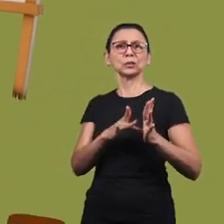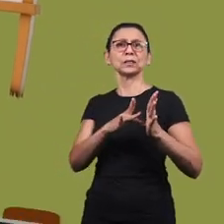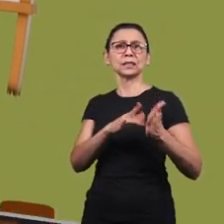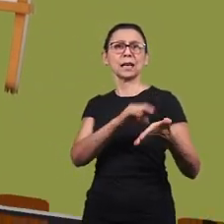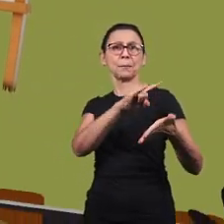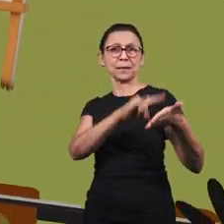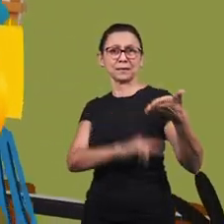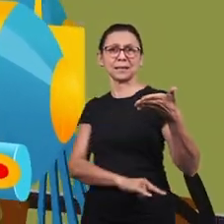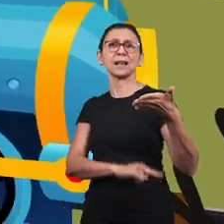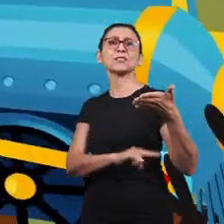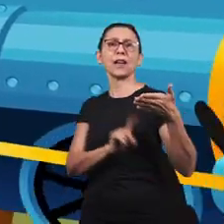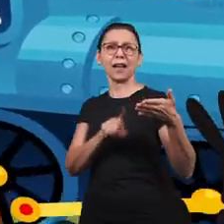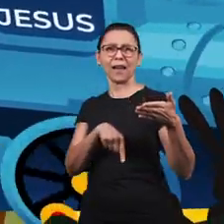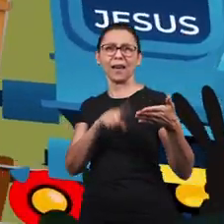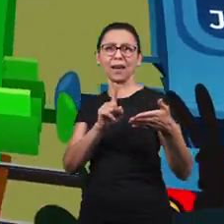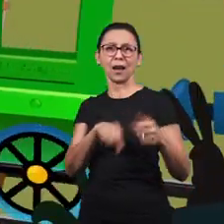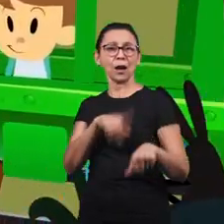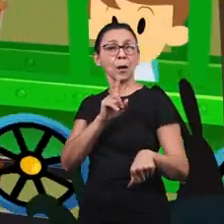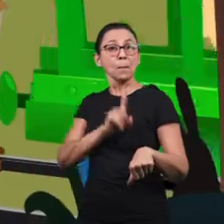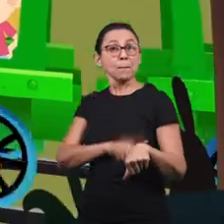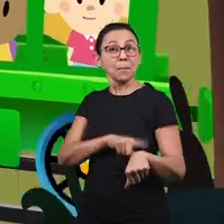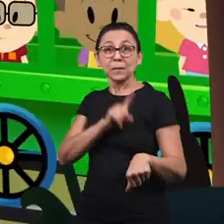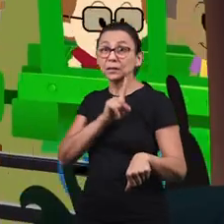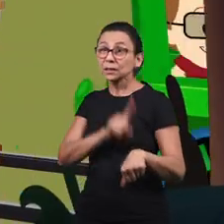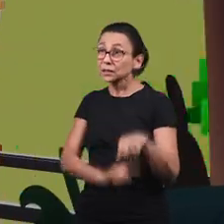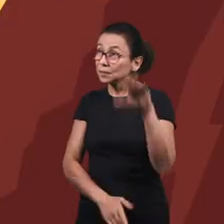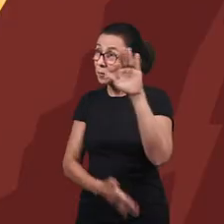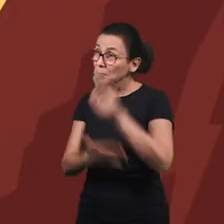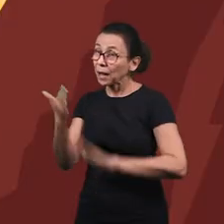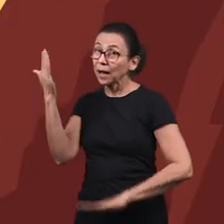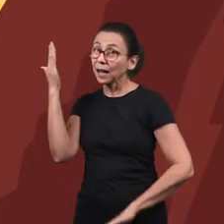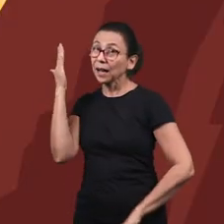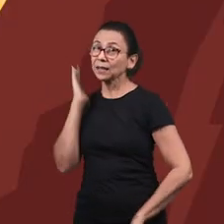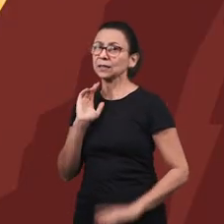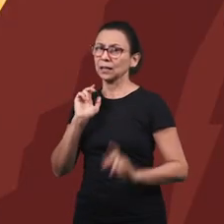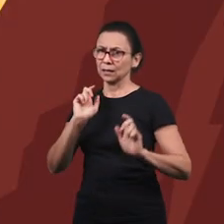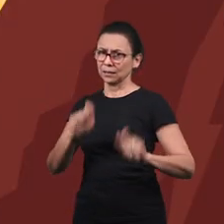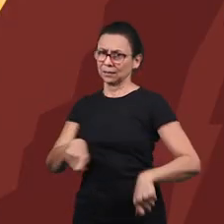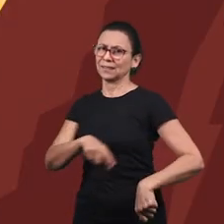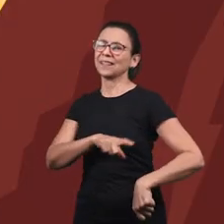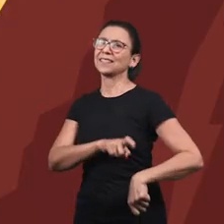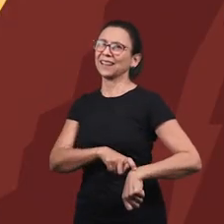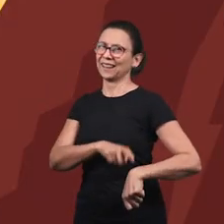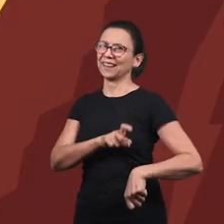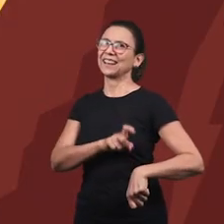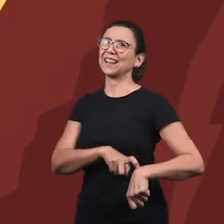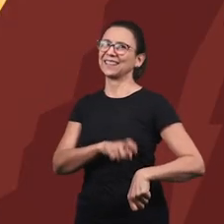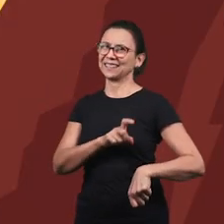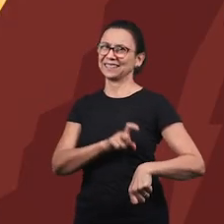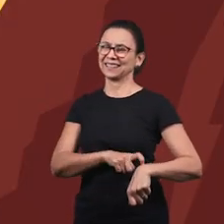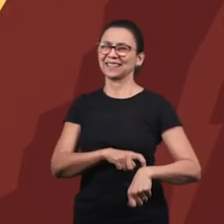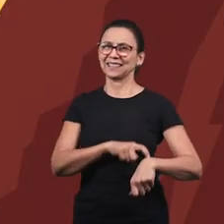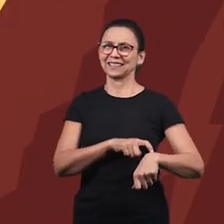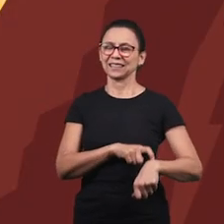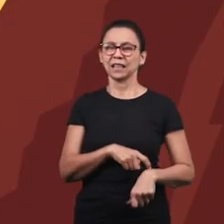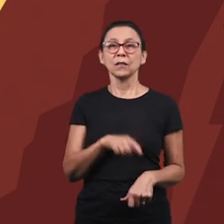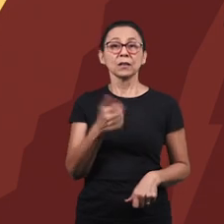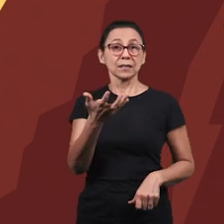e o nome de Jesus É hora da partida Quem seja ainda tem